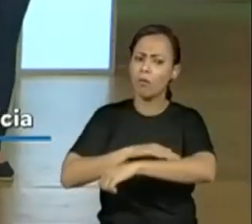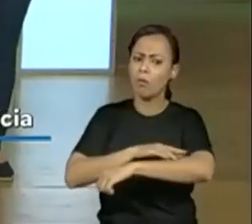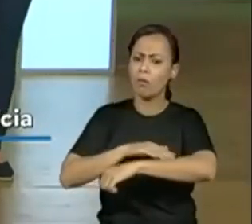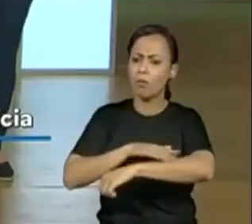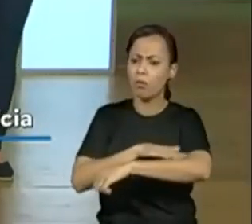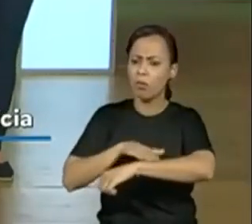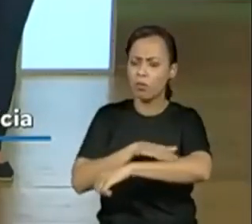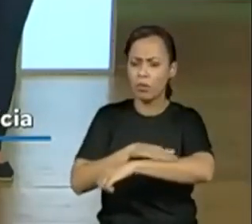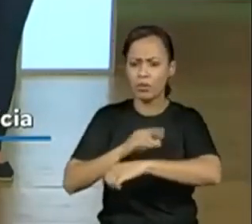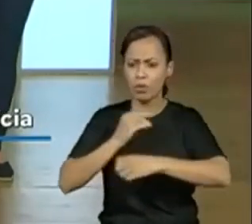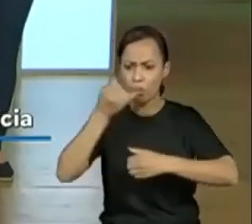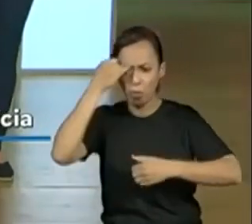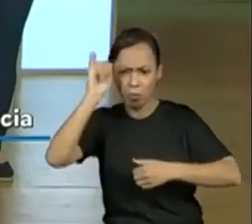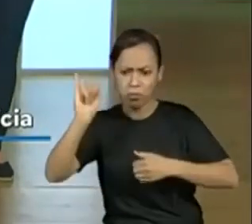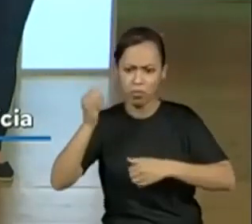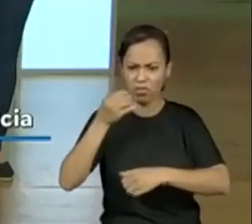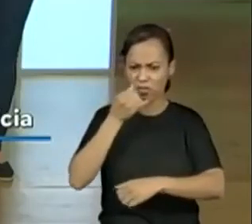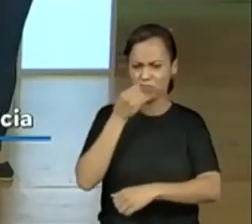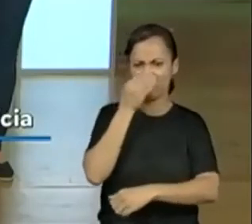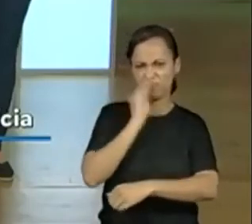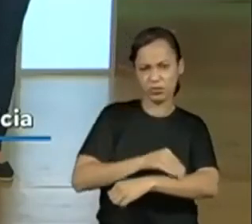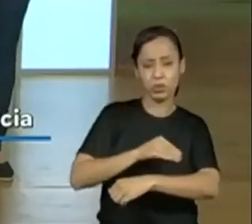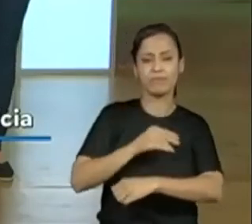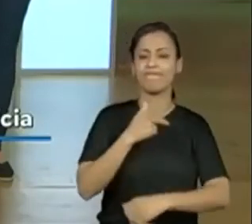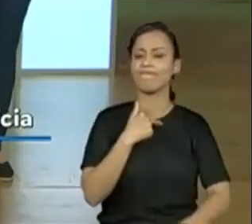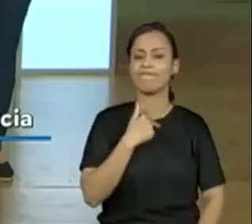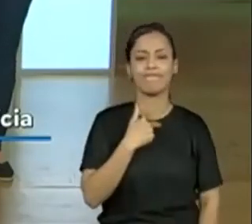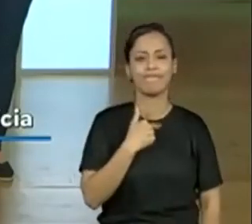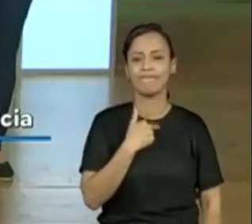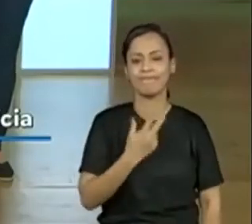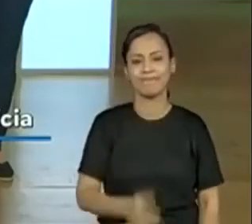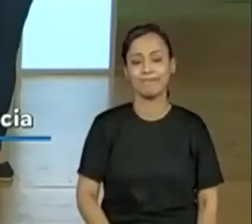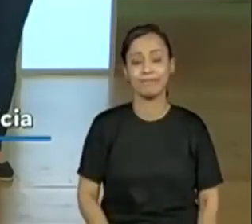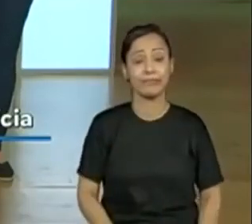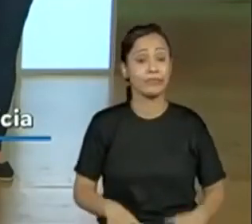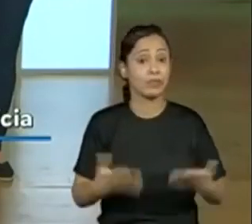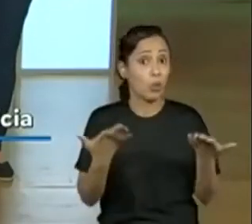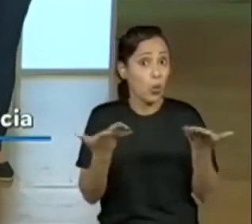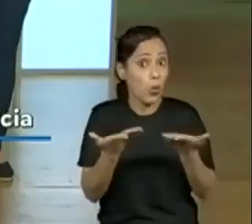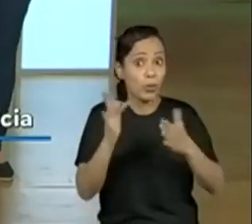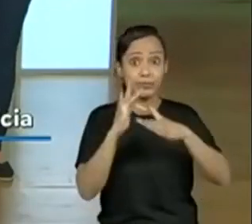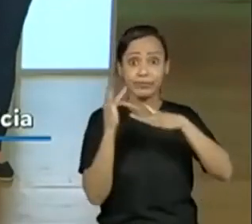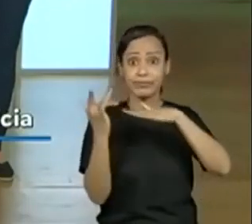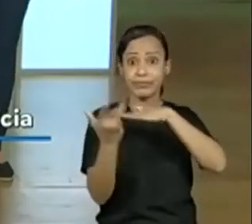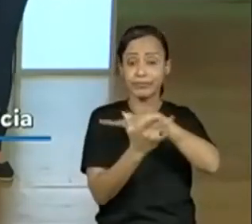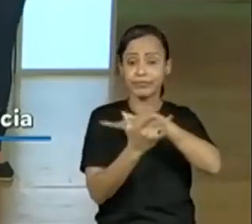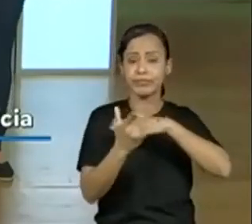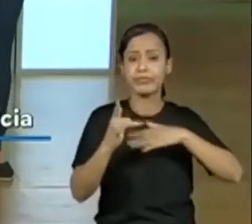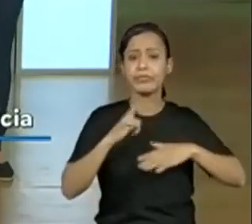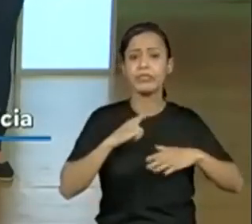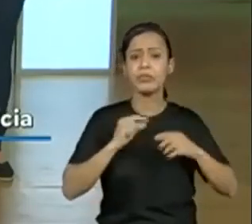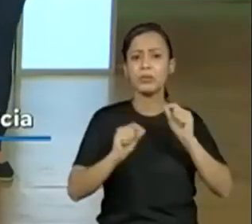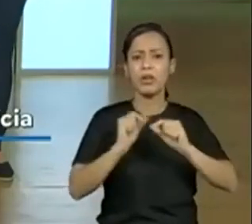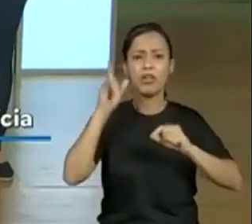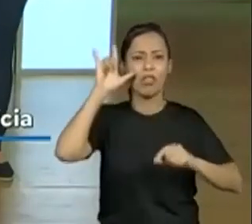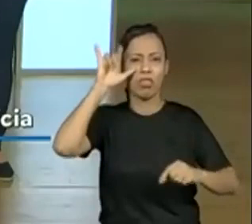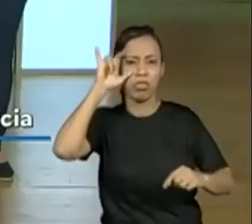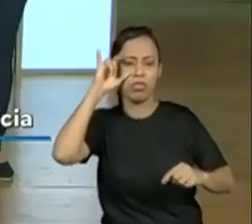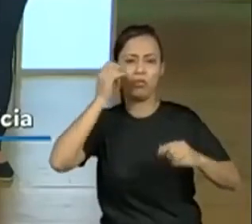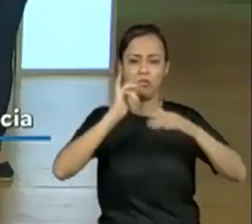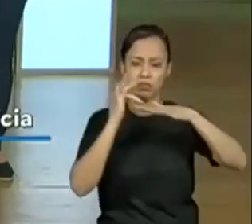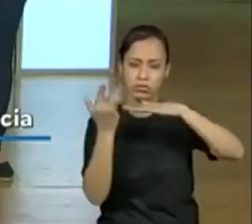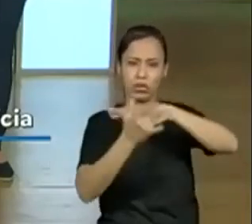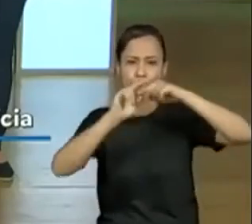professora? Exatamente, e hoje com a internet, com as redes sociais, esses ataques racistas,